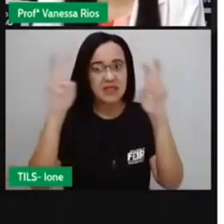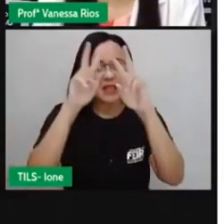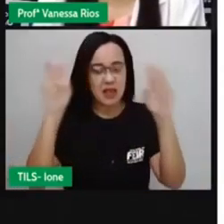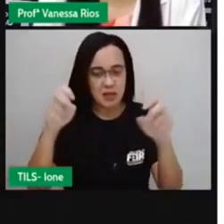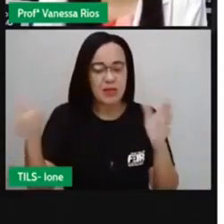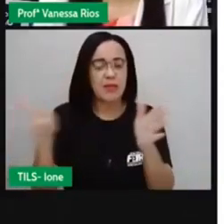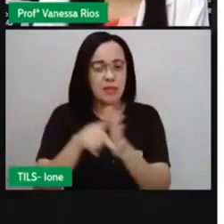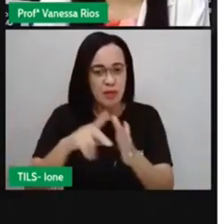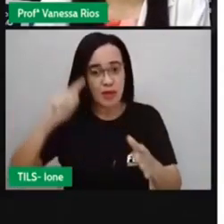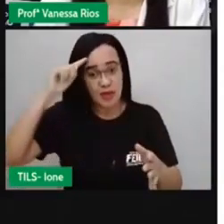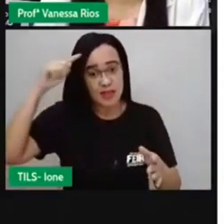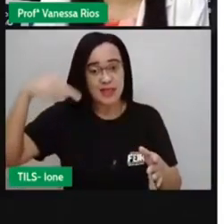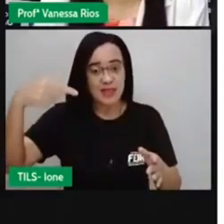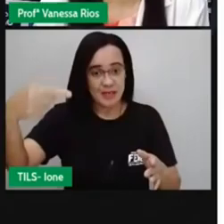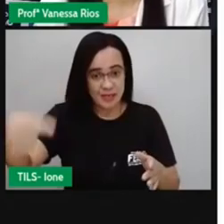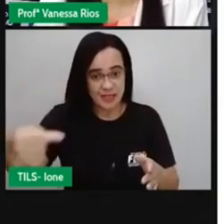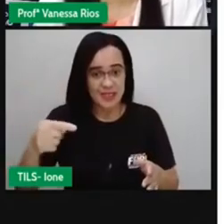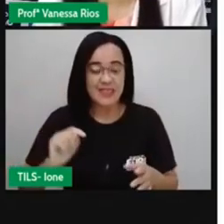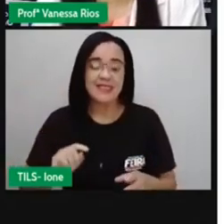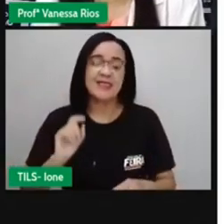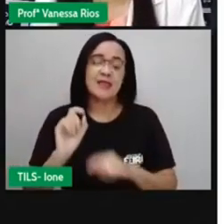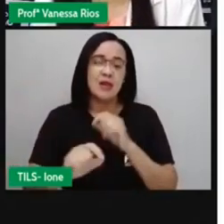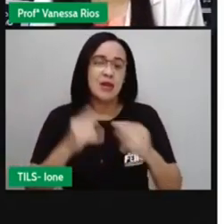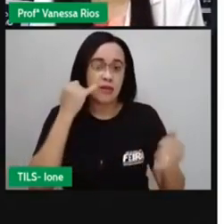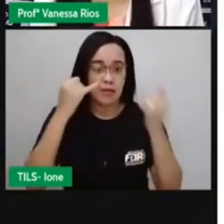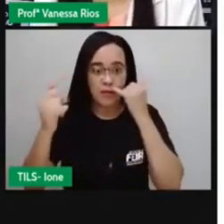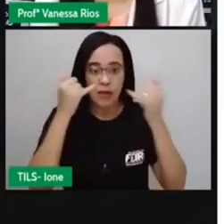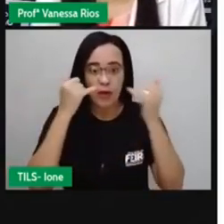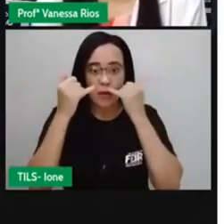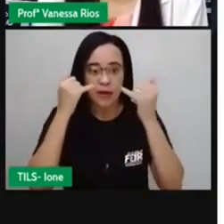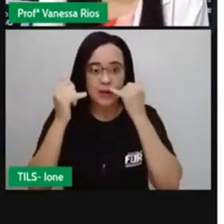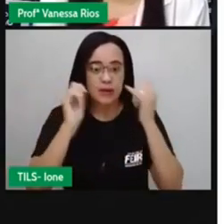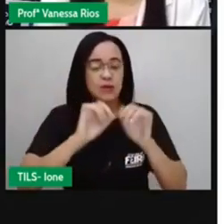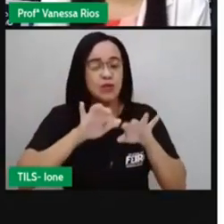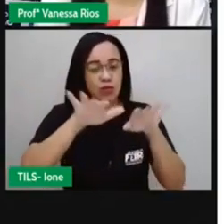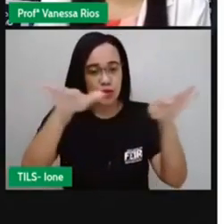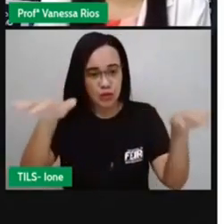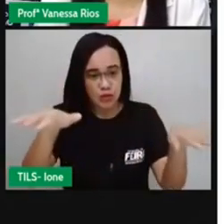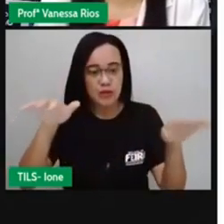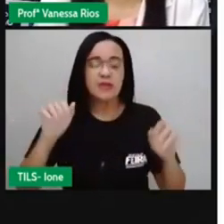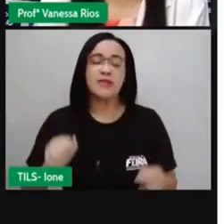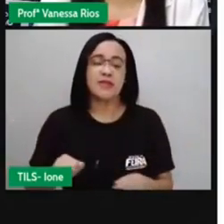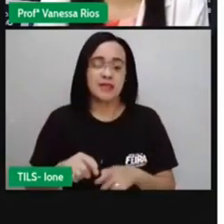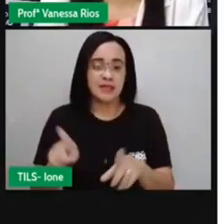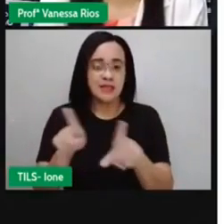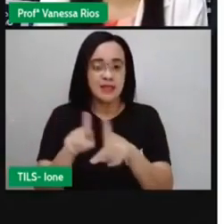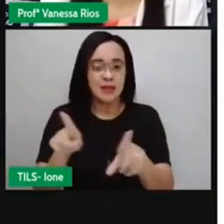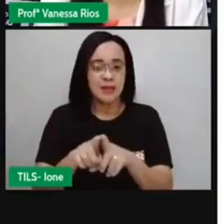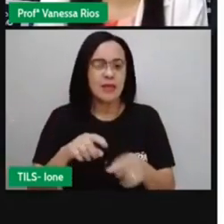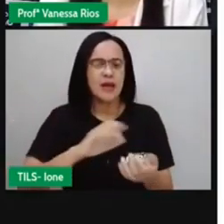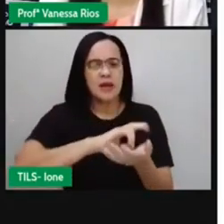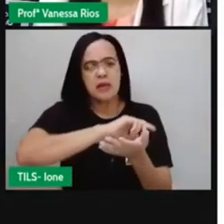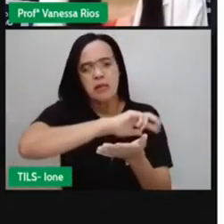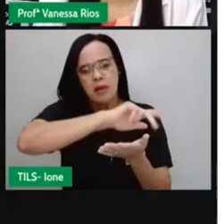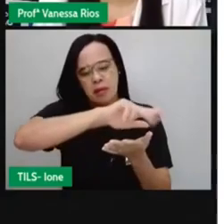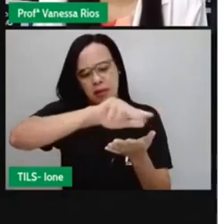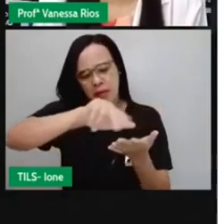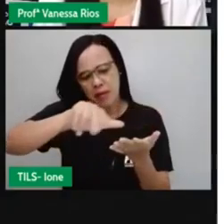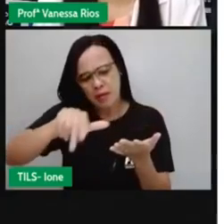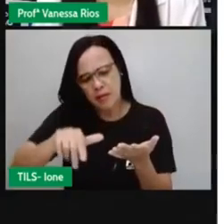uma forma de informações, uma forma de trazer aí diversos assuntos,